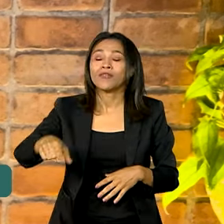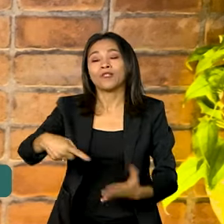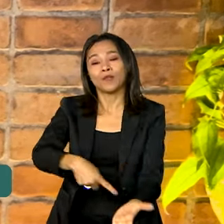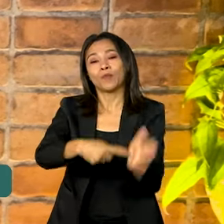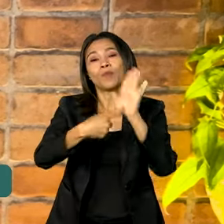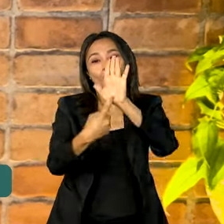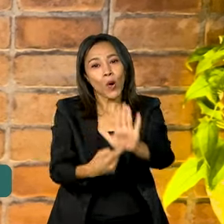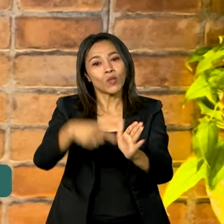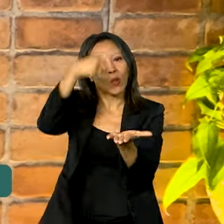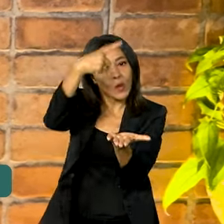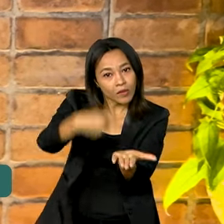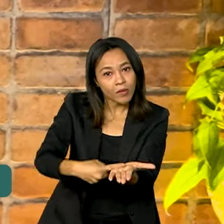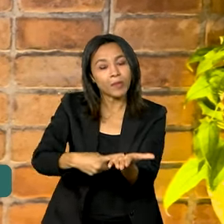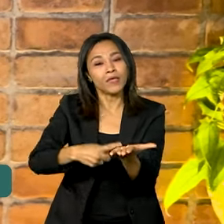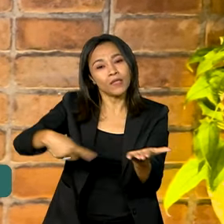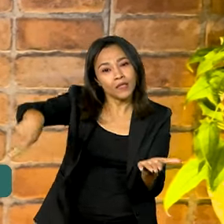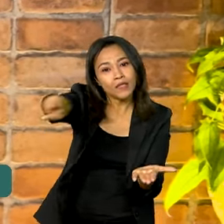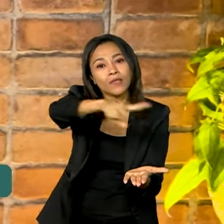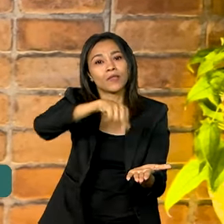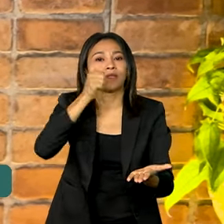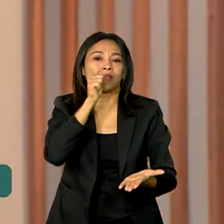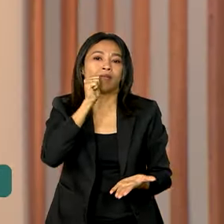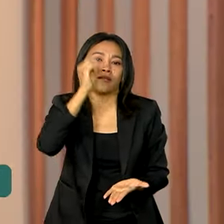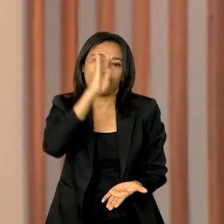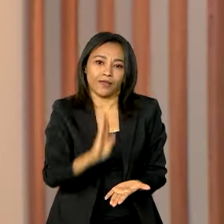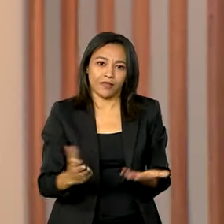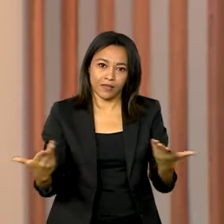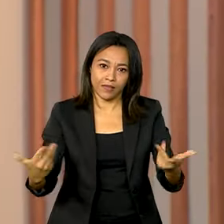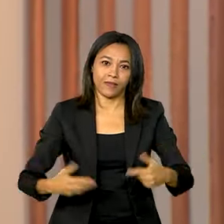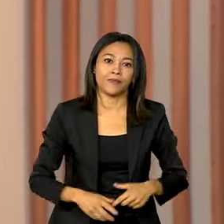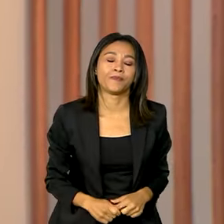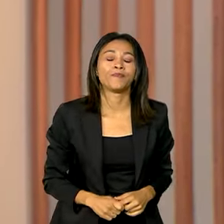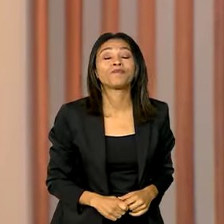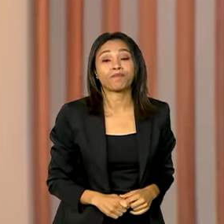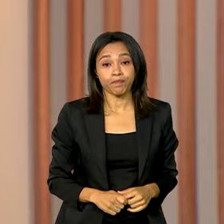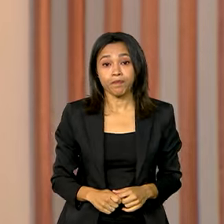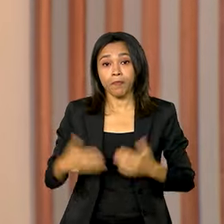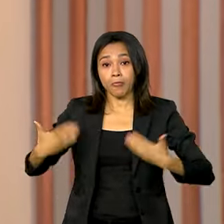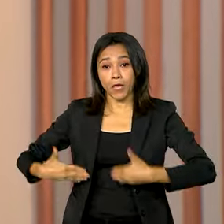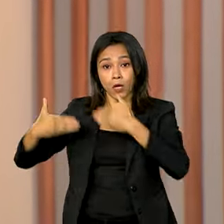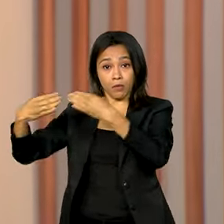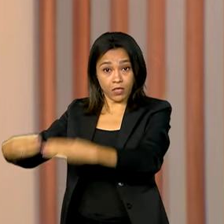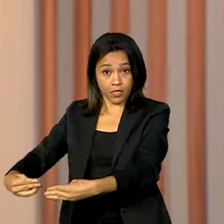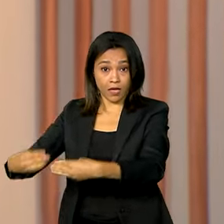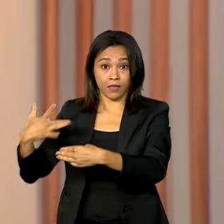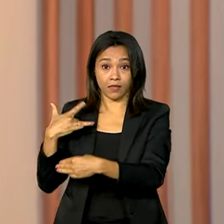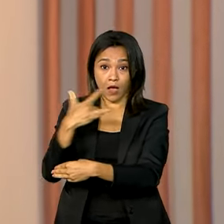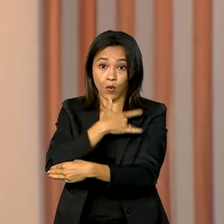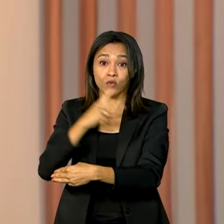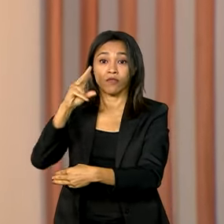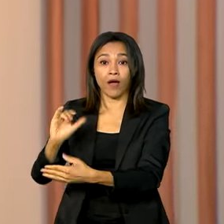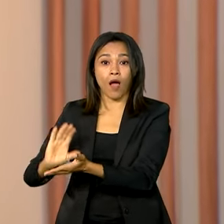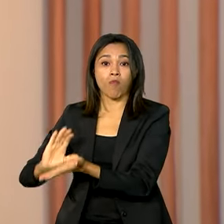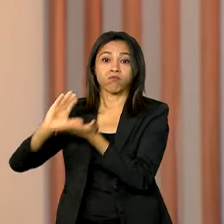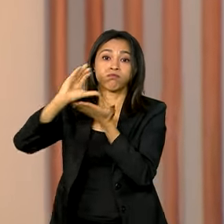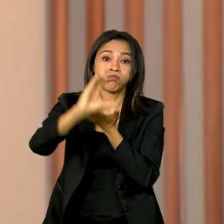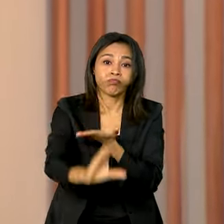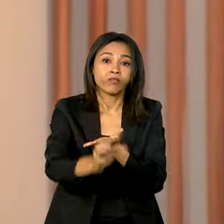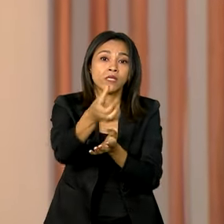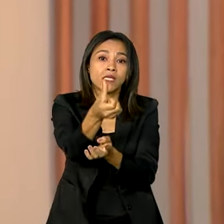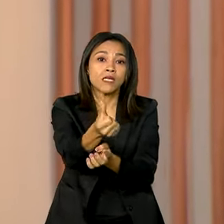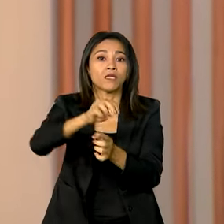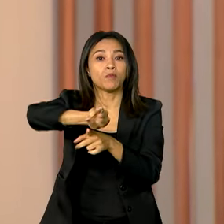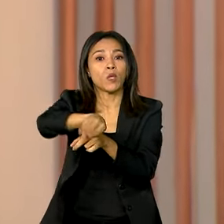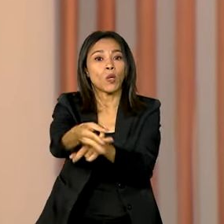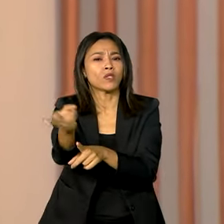comprometimento com as mulheres brasileiras. E o Ministério da Saúde vai repassar mais de 6 milhões de